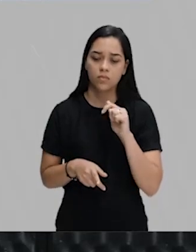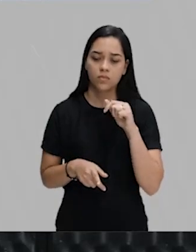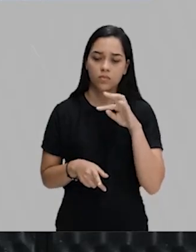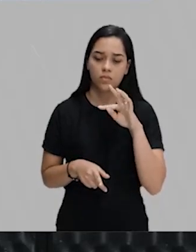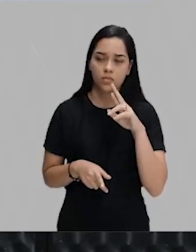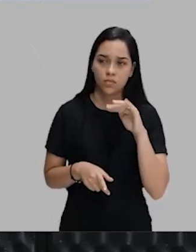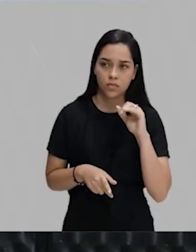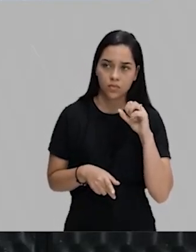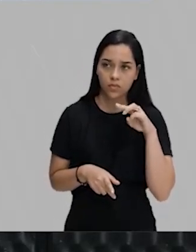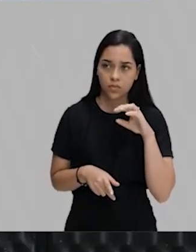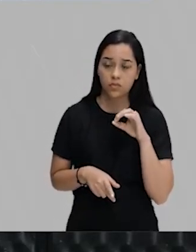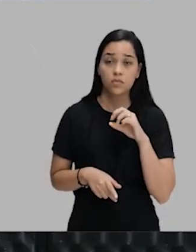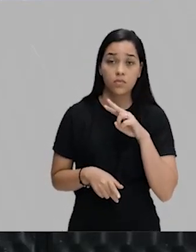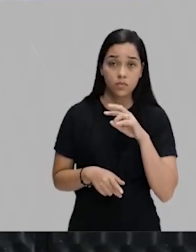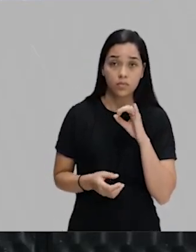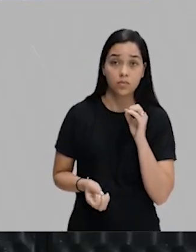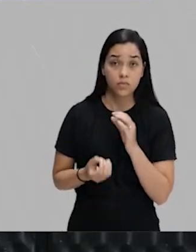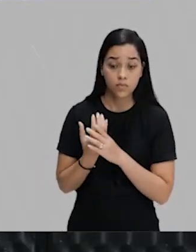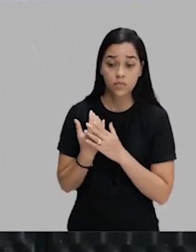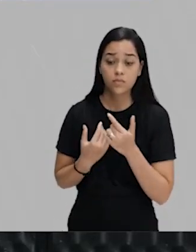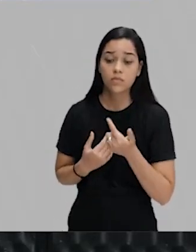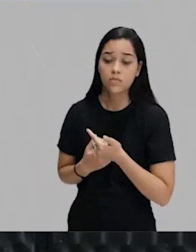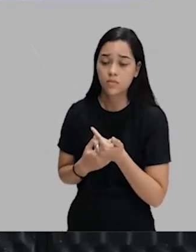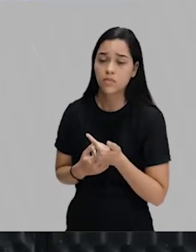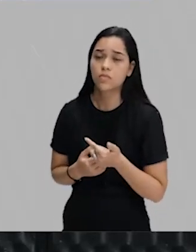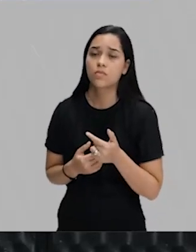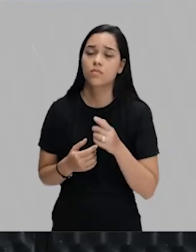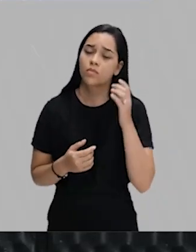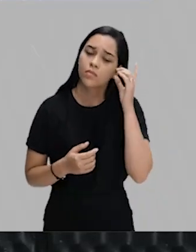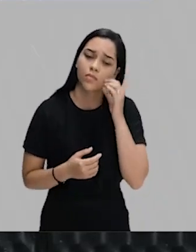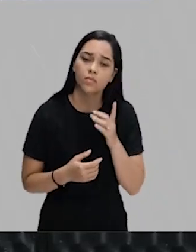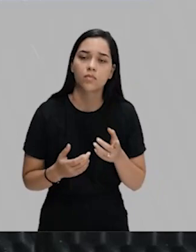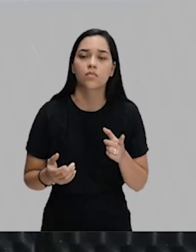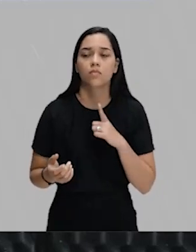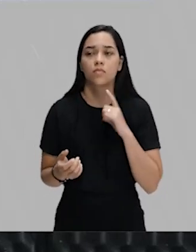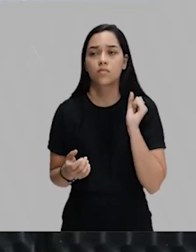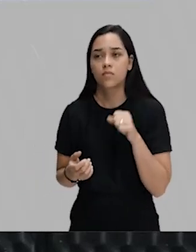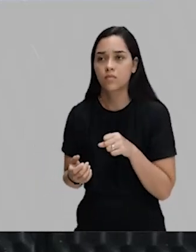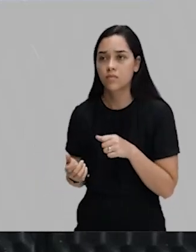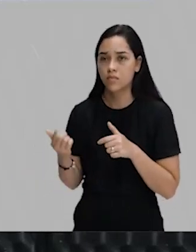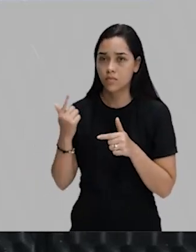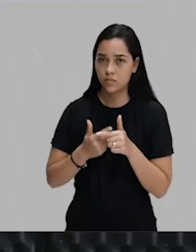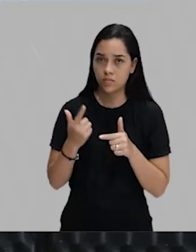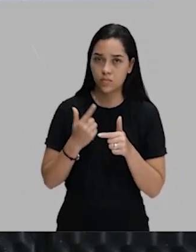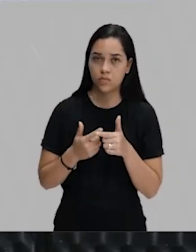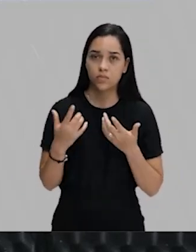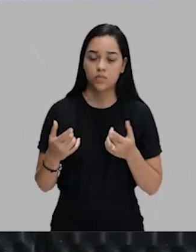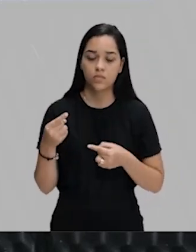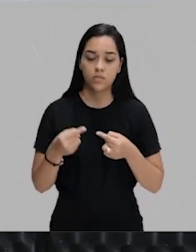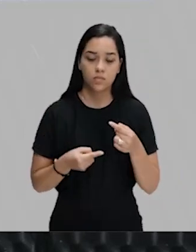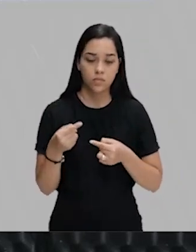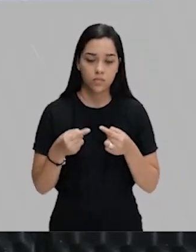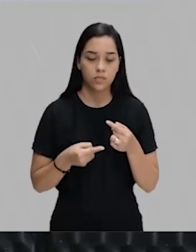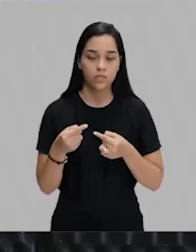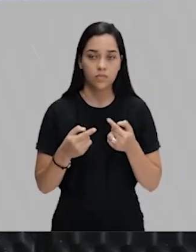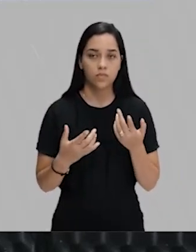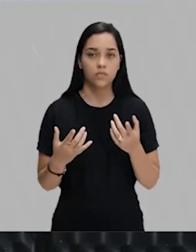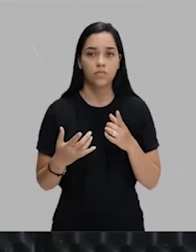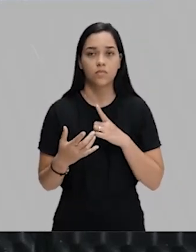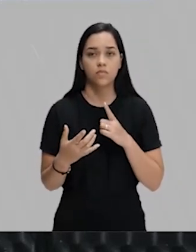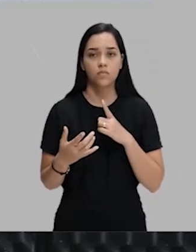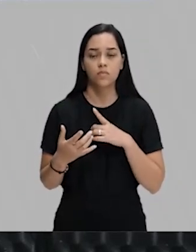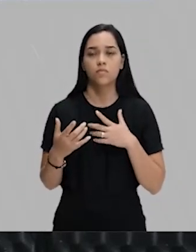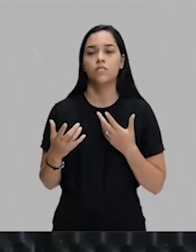que foi criado pelo imperador D. Pedro II. Então, existe uma crise política-institucional, uma